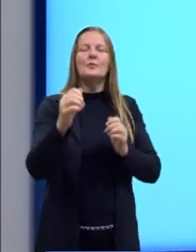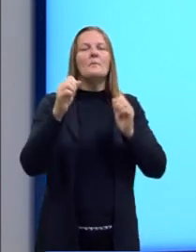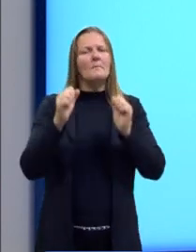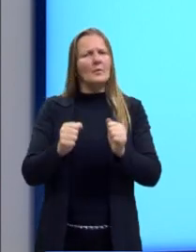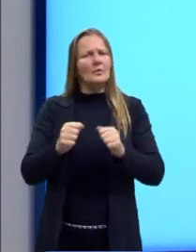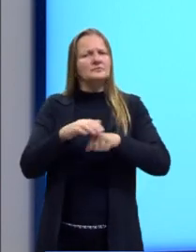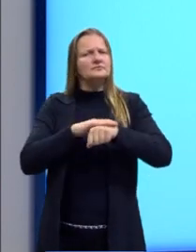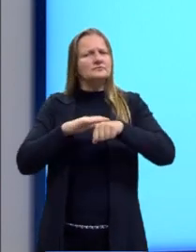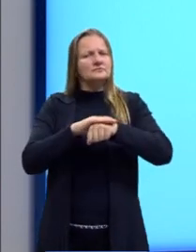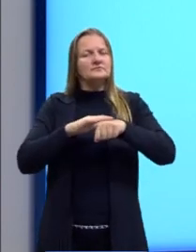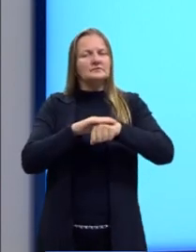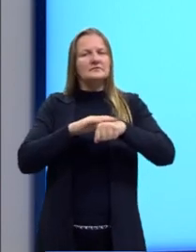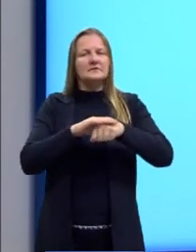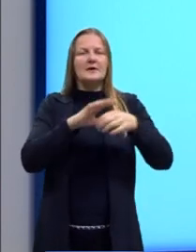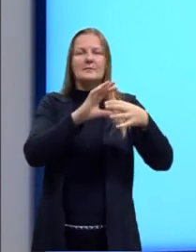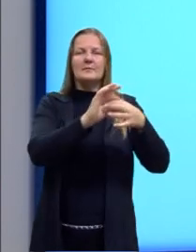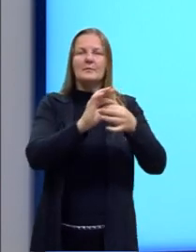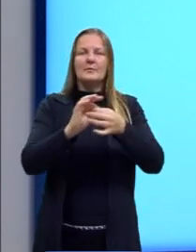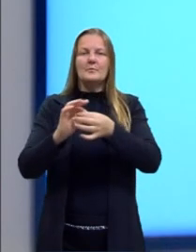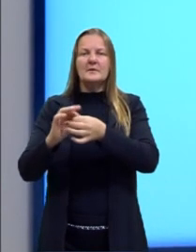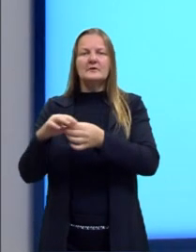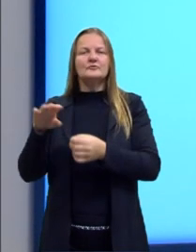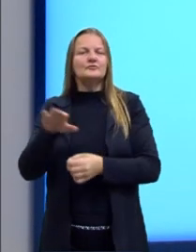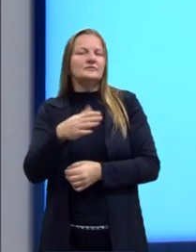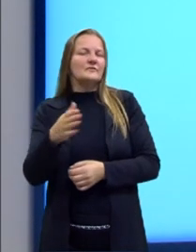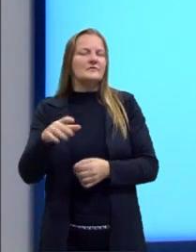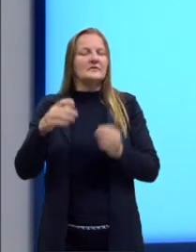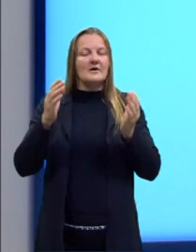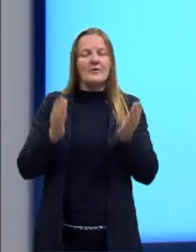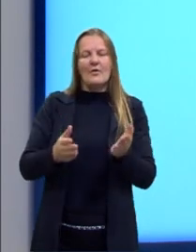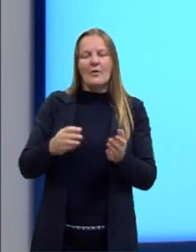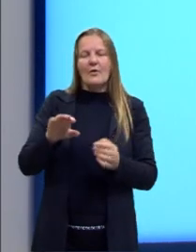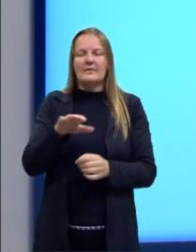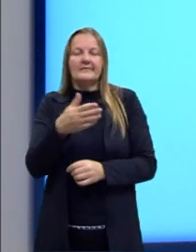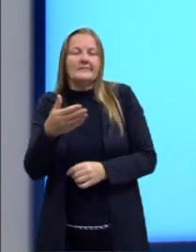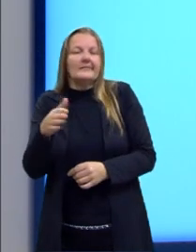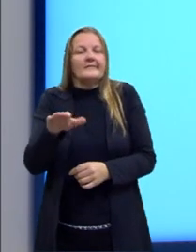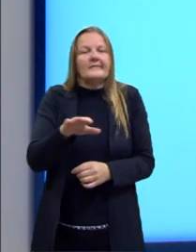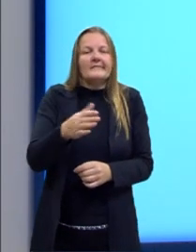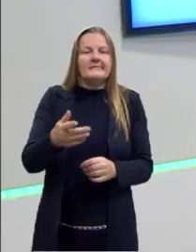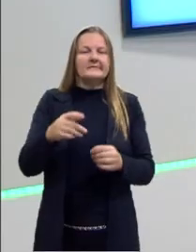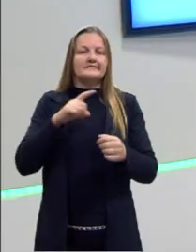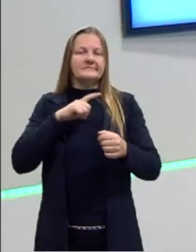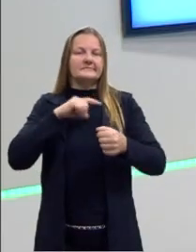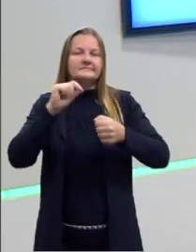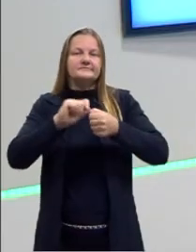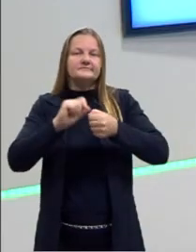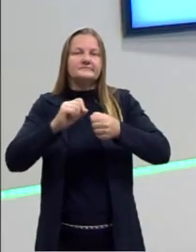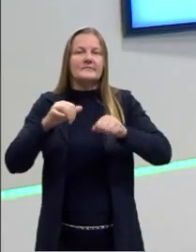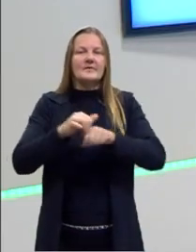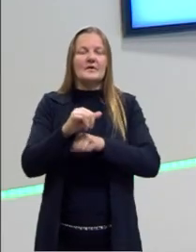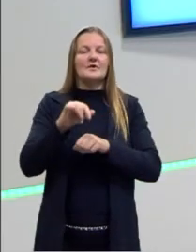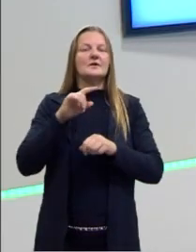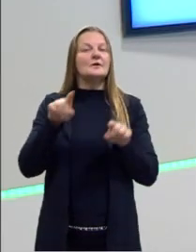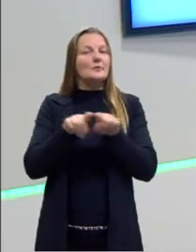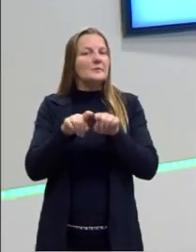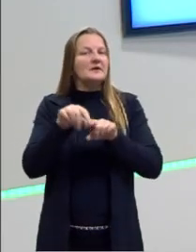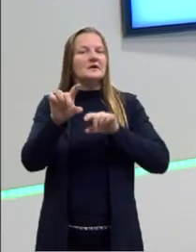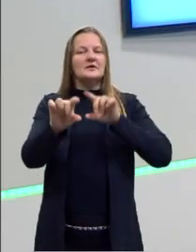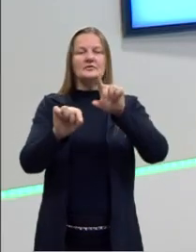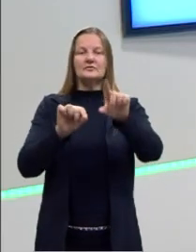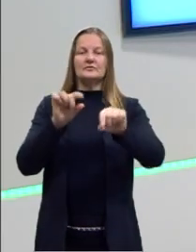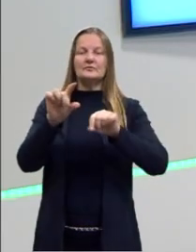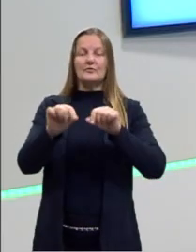falar de situações prováveis e improváveis, eu posso também falar de escolhas que foram